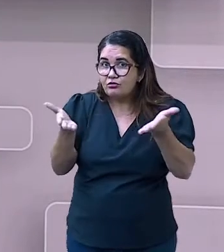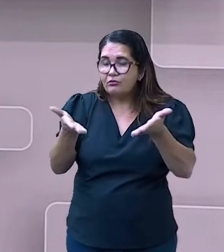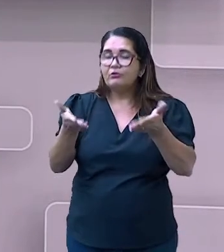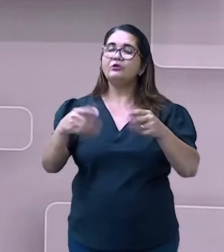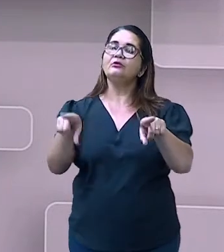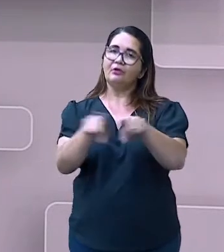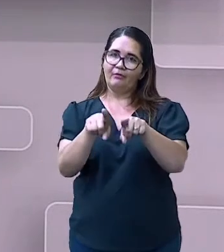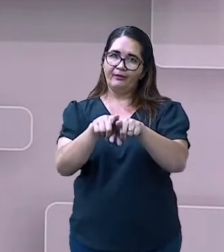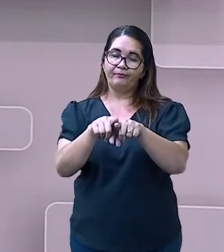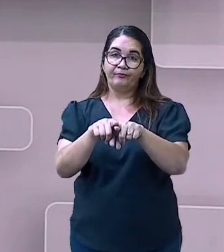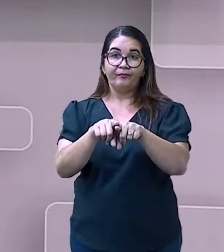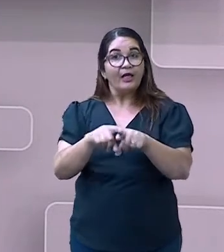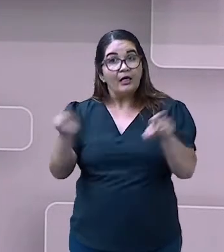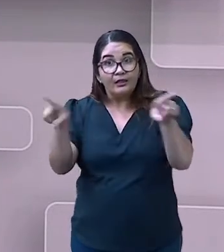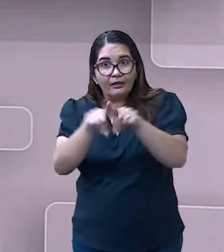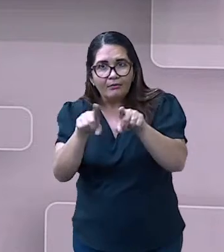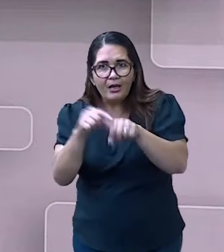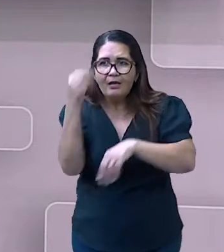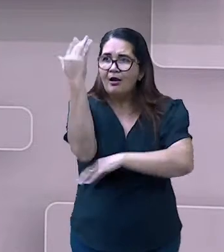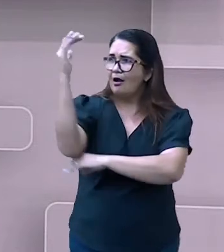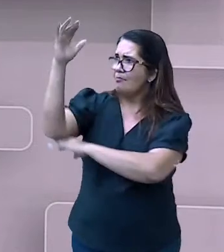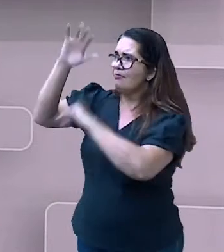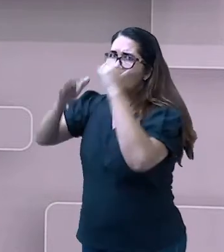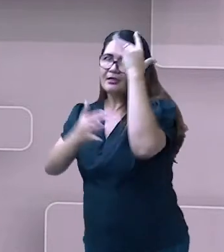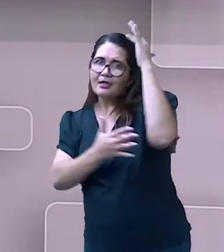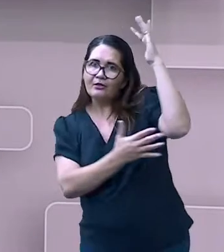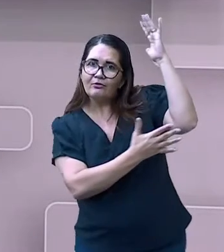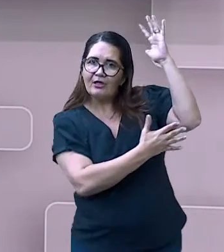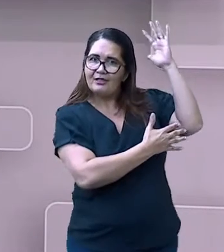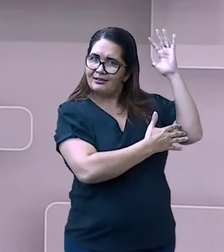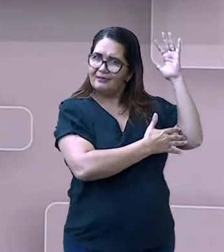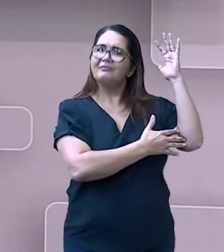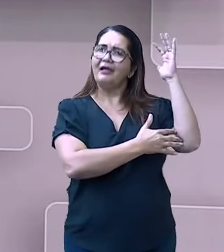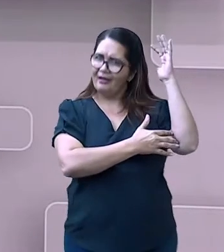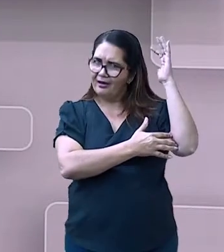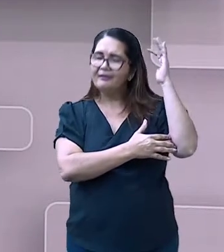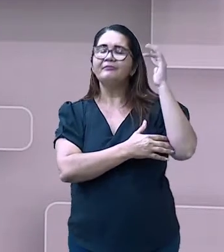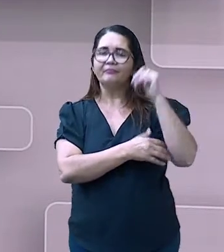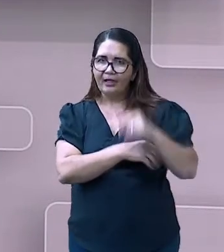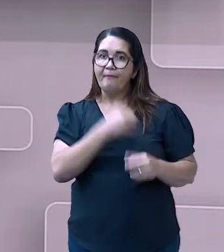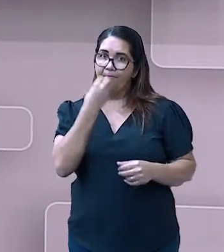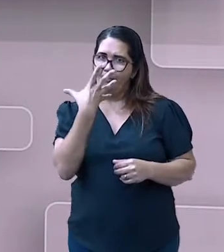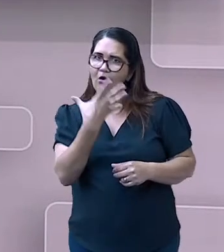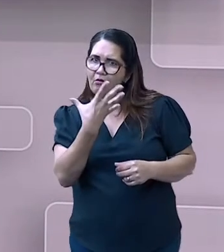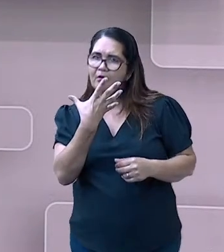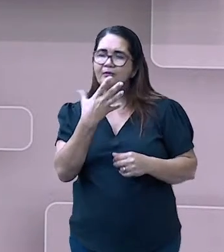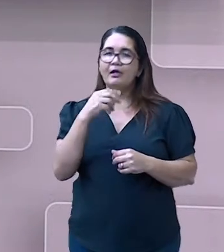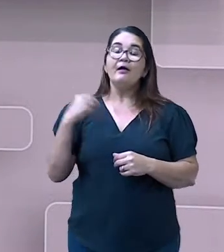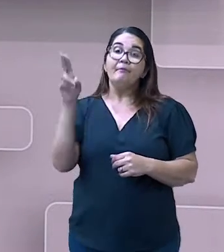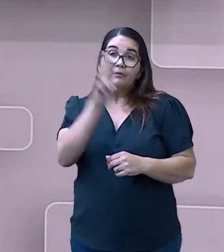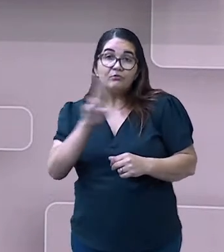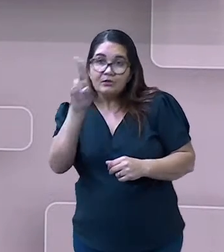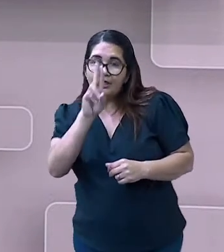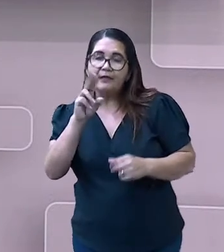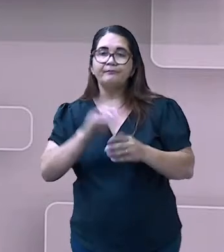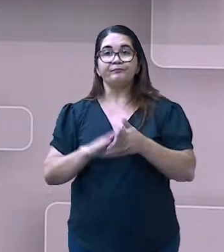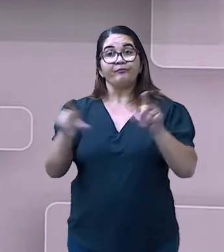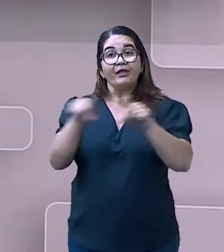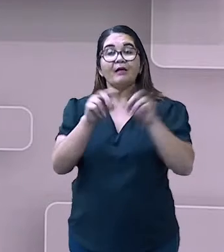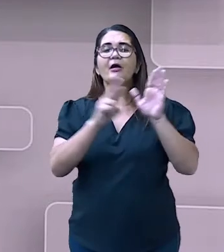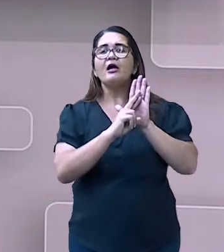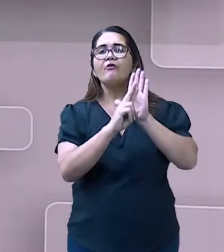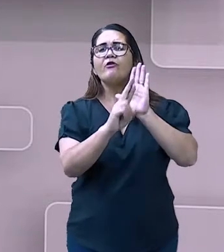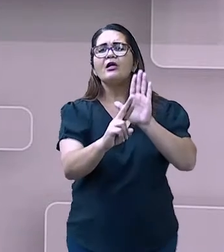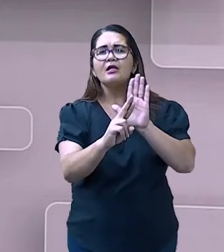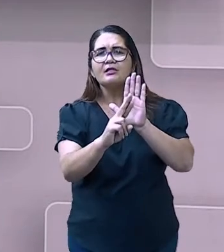sim, é um grande instrumento, né? E a gente tem as referências que a gente usa, eu já falei com vocês, por exemplo, o nome de